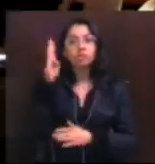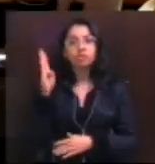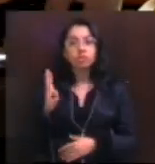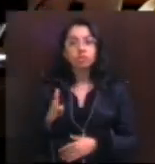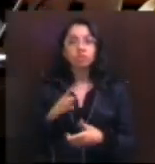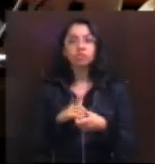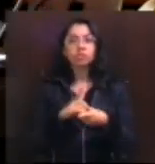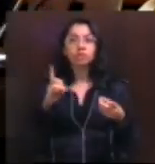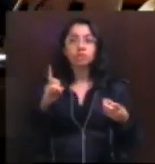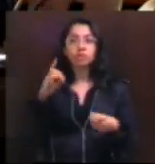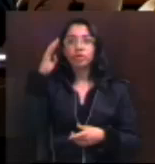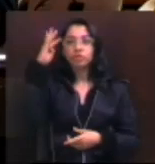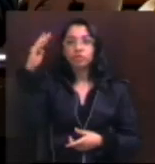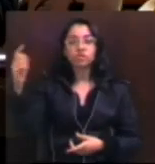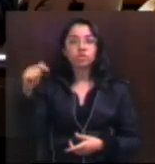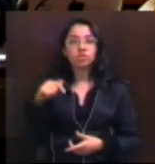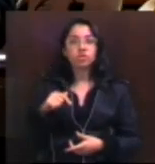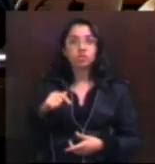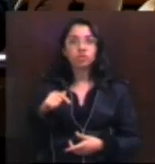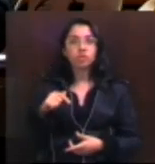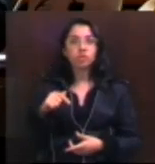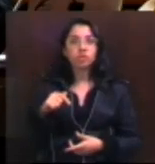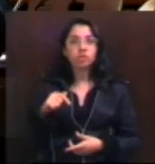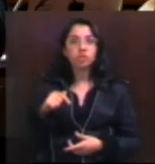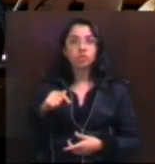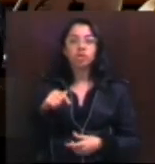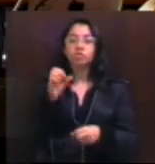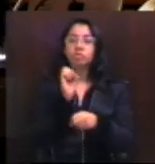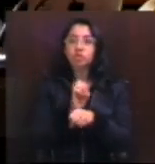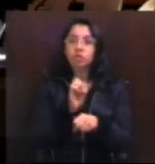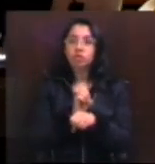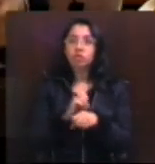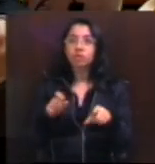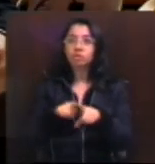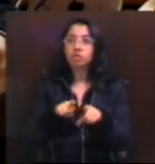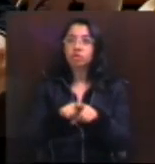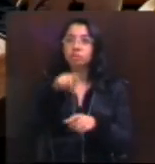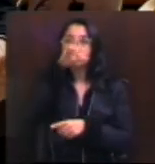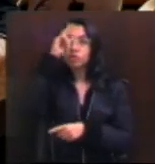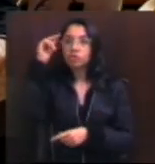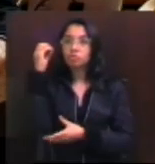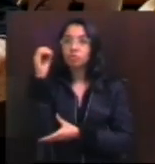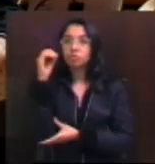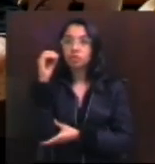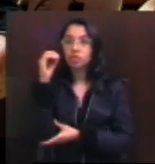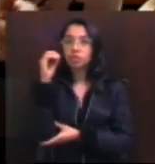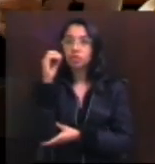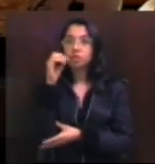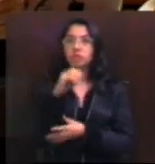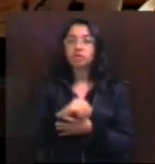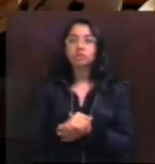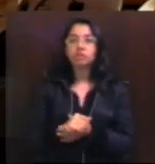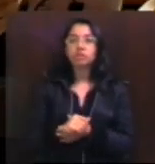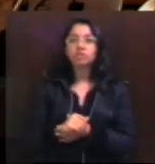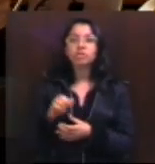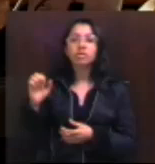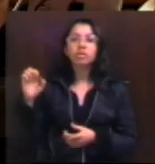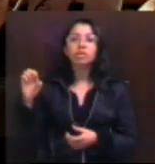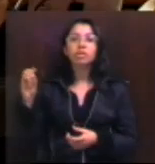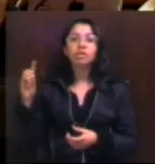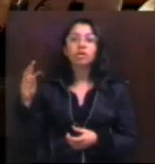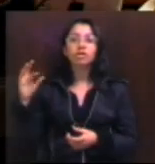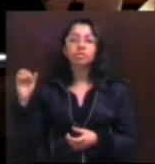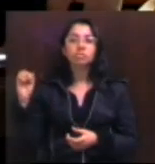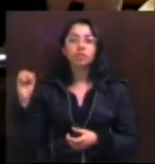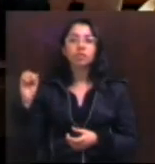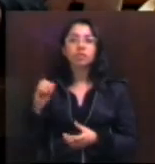essa ditadura se refletia aqui, com o interventor estadual e também municipal em Porto Alegre. Célio Marques Fernandes, se me engano, em Porto